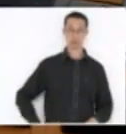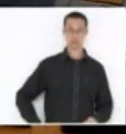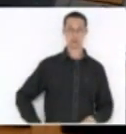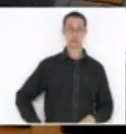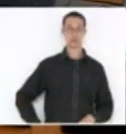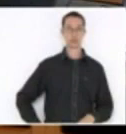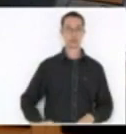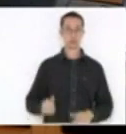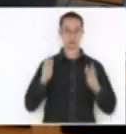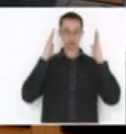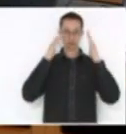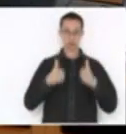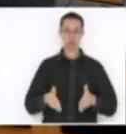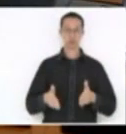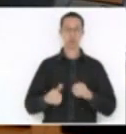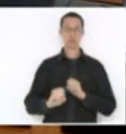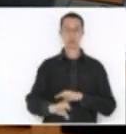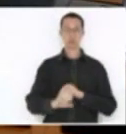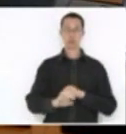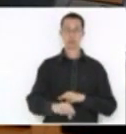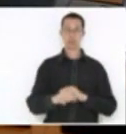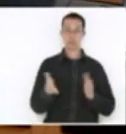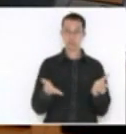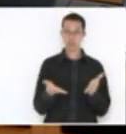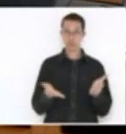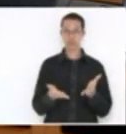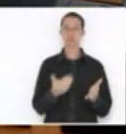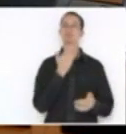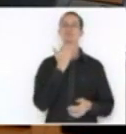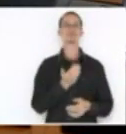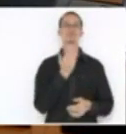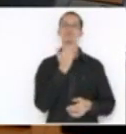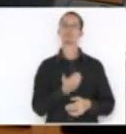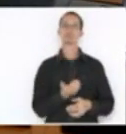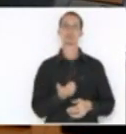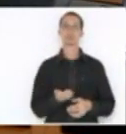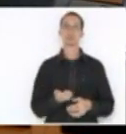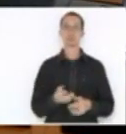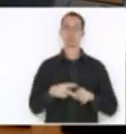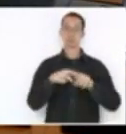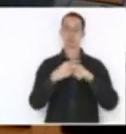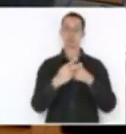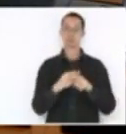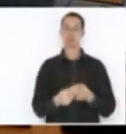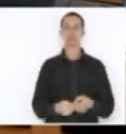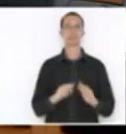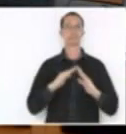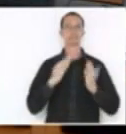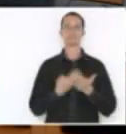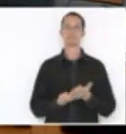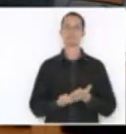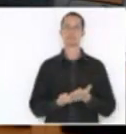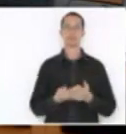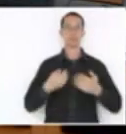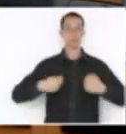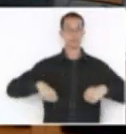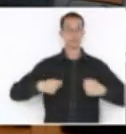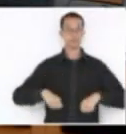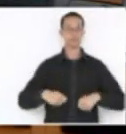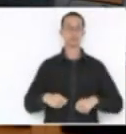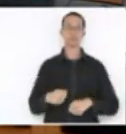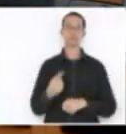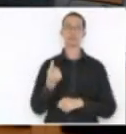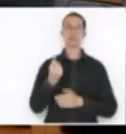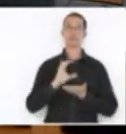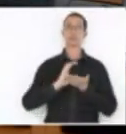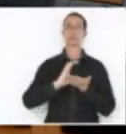a educação, não dá conta de recuperar essas escolas. Precisa de um aporte de recursos,